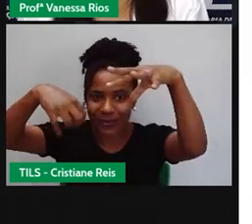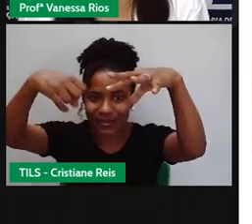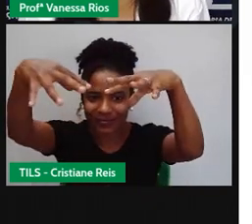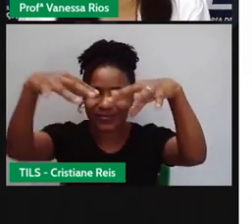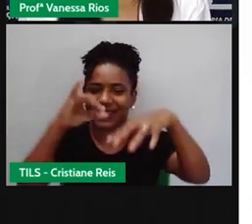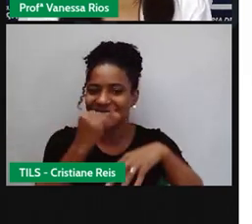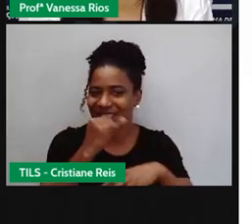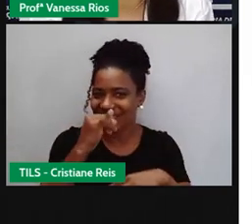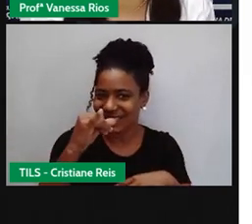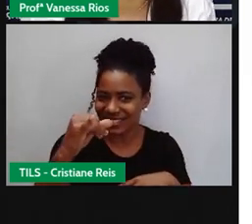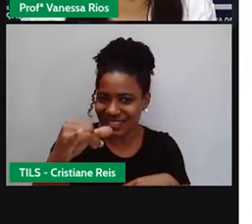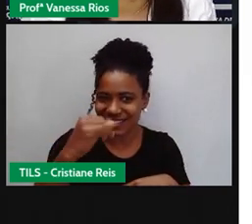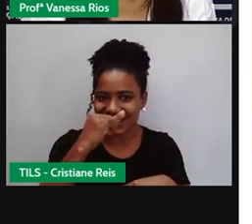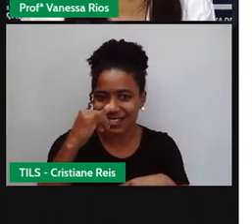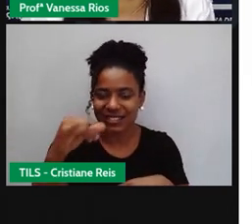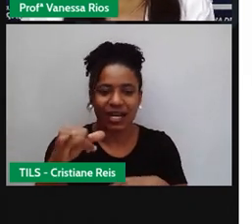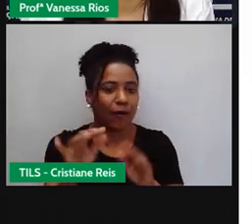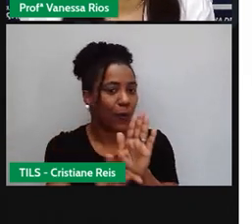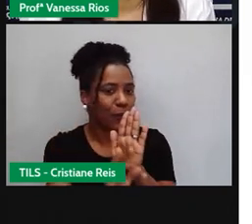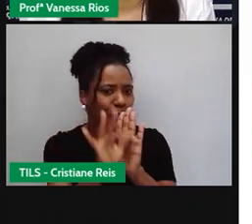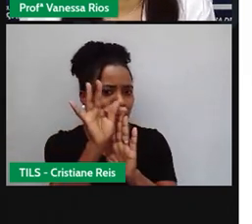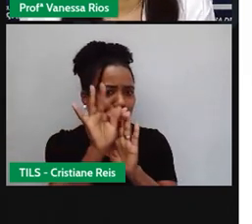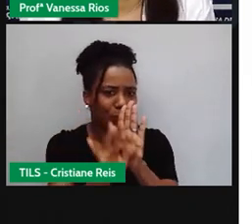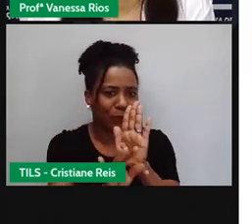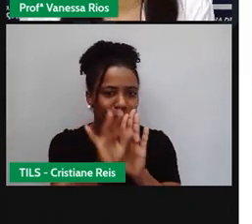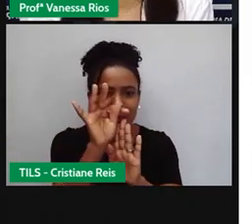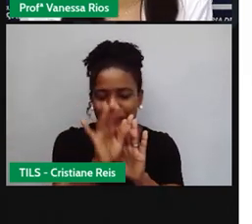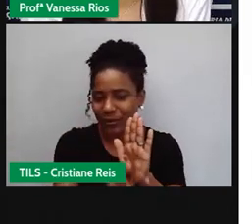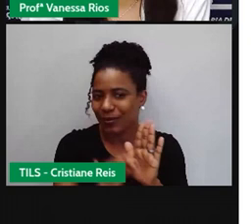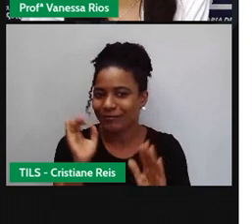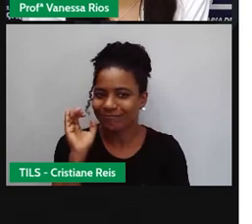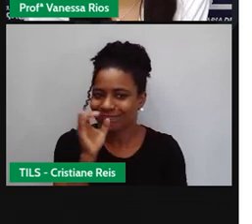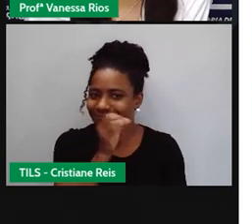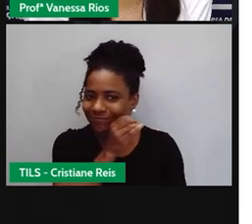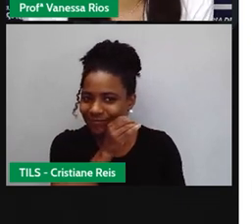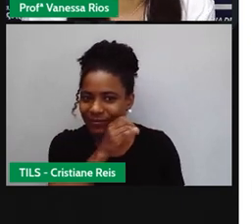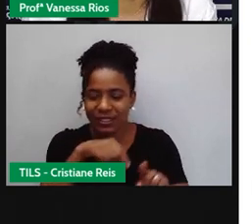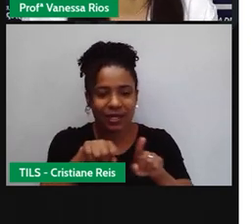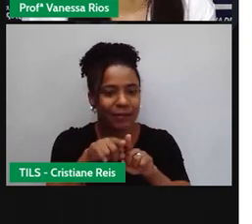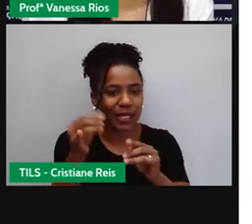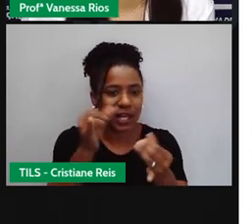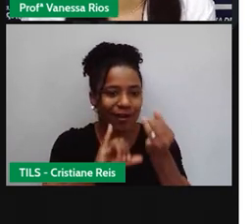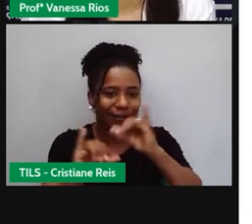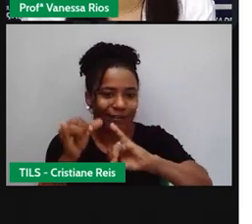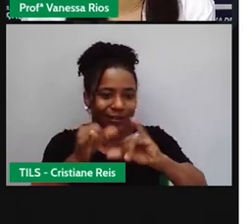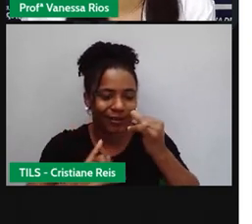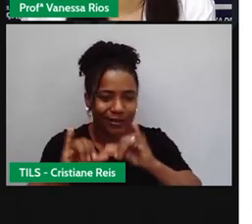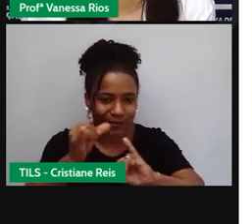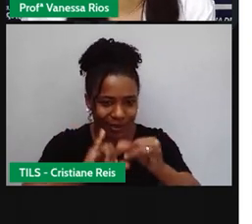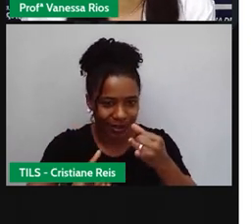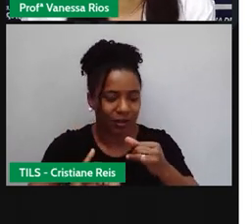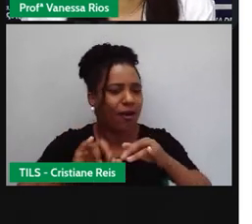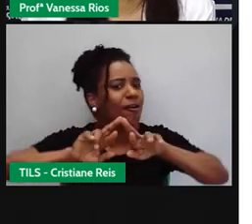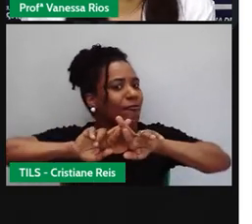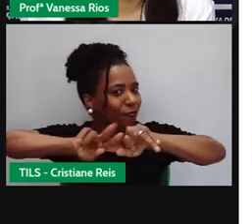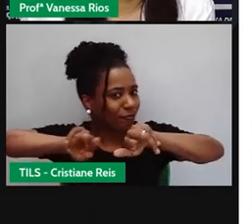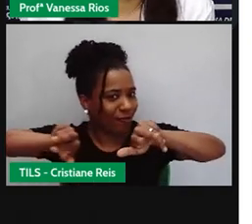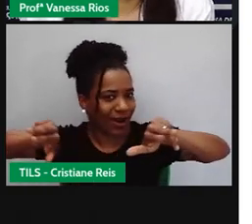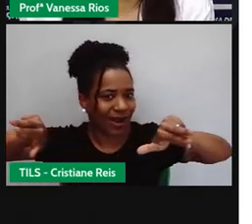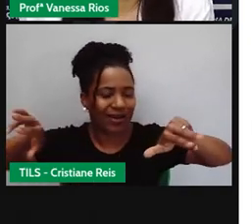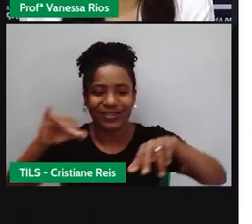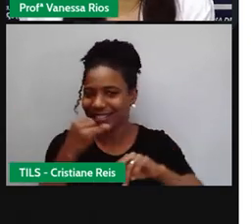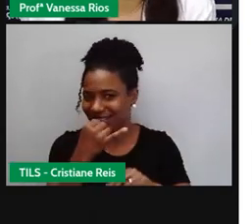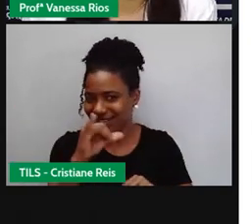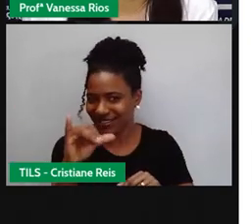elétrica, da energia térmica. A gente precisa também da energia química. Então, existem vários tipos de